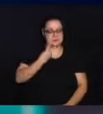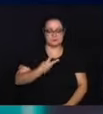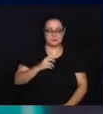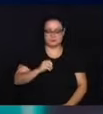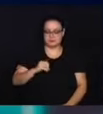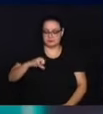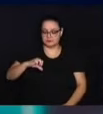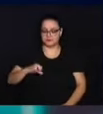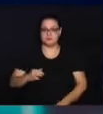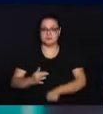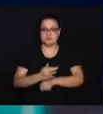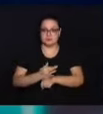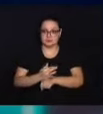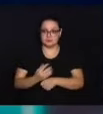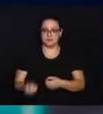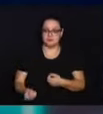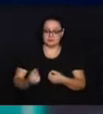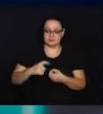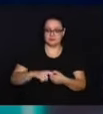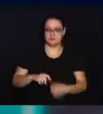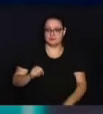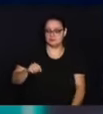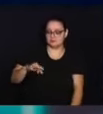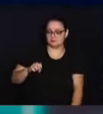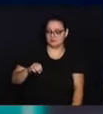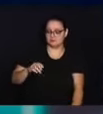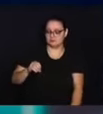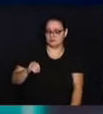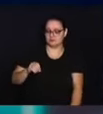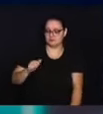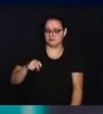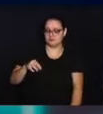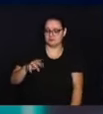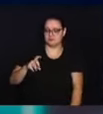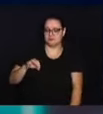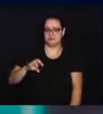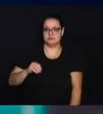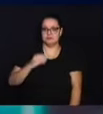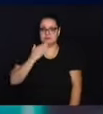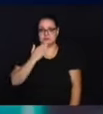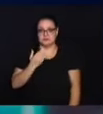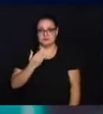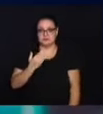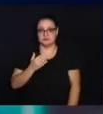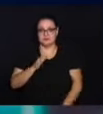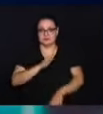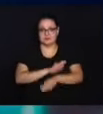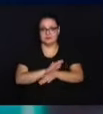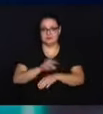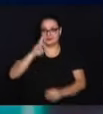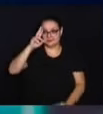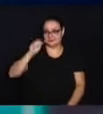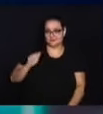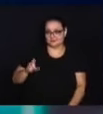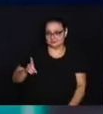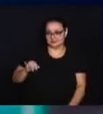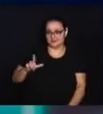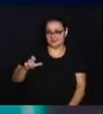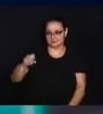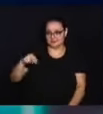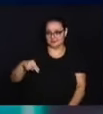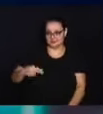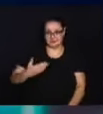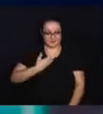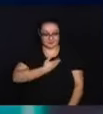2009, de férias, retornou a Santo Antônio do Jacinto. Pediu ajuda para o Sr. Adilson, aquele